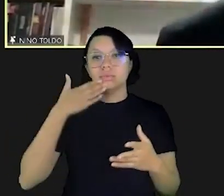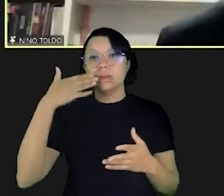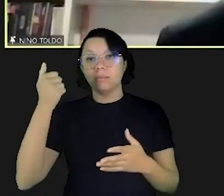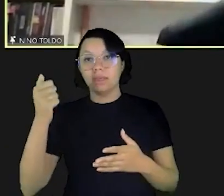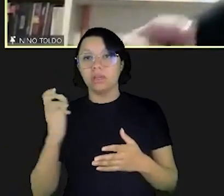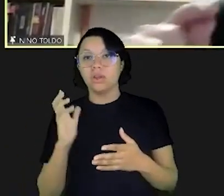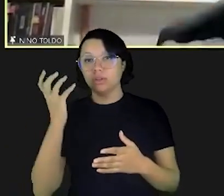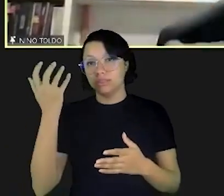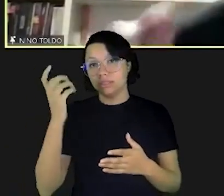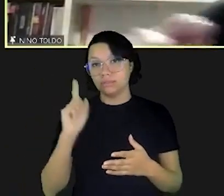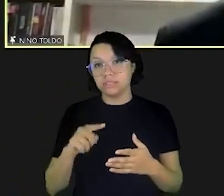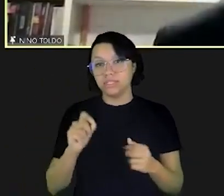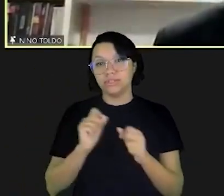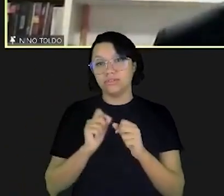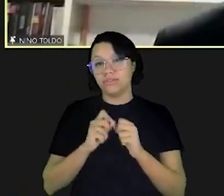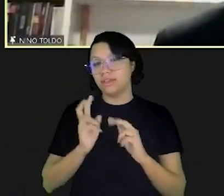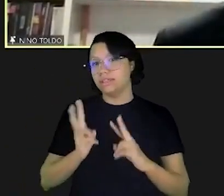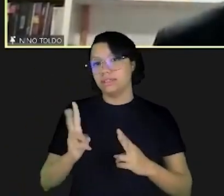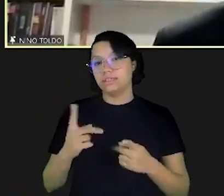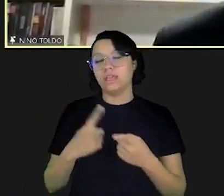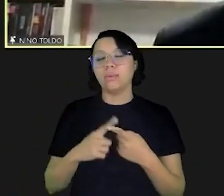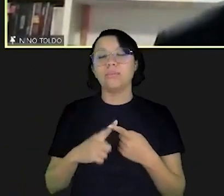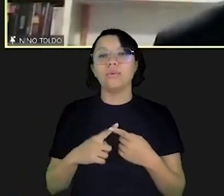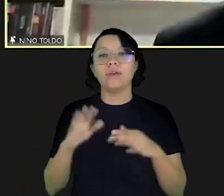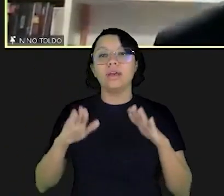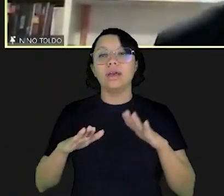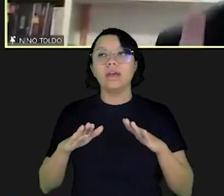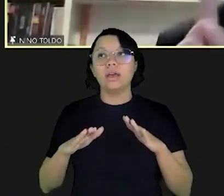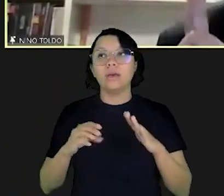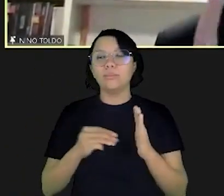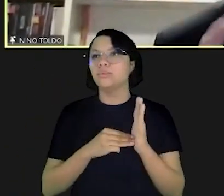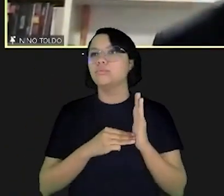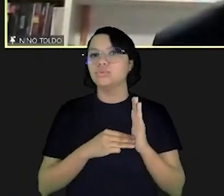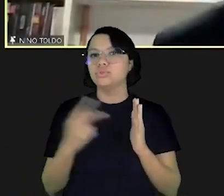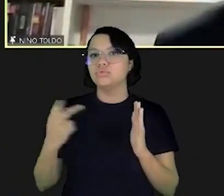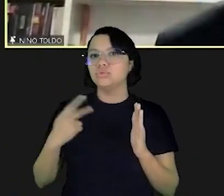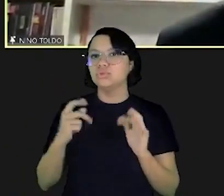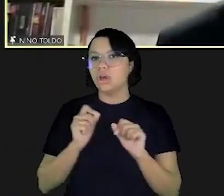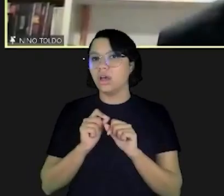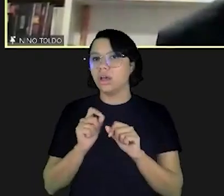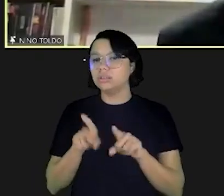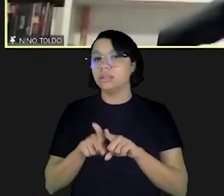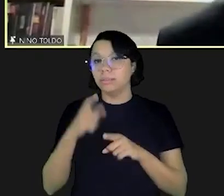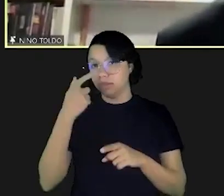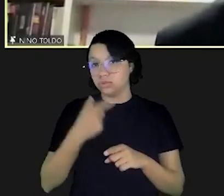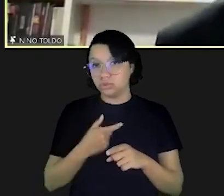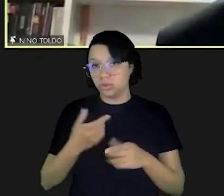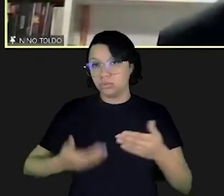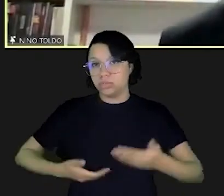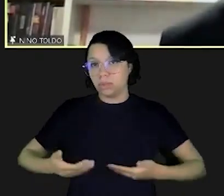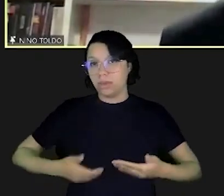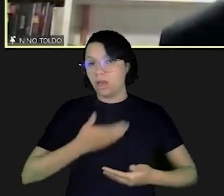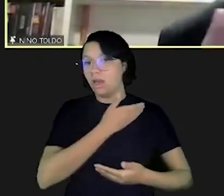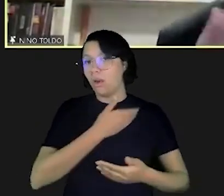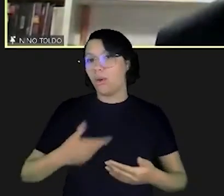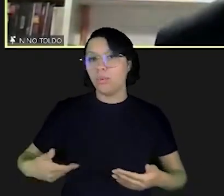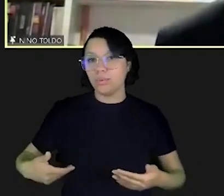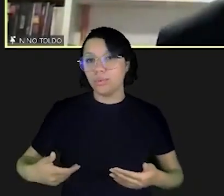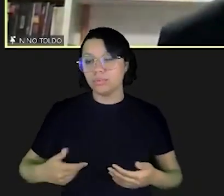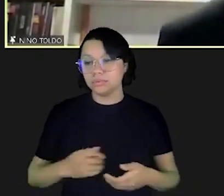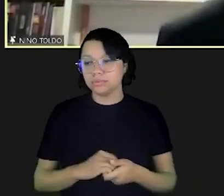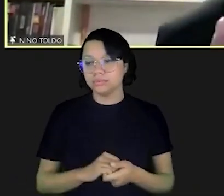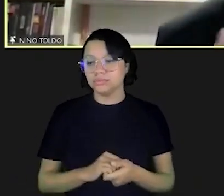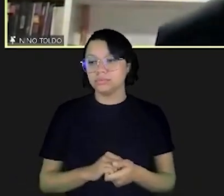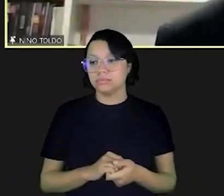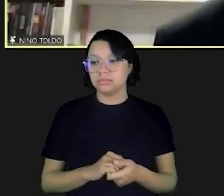a melhor decisão seja tomada sempre e até por uma razão nós também somos servidores públicos